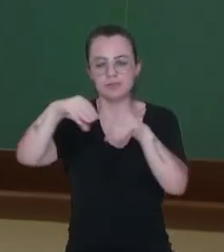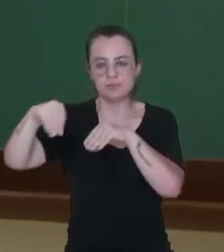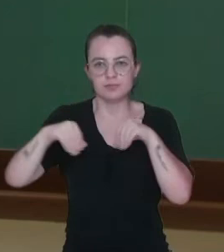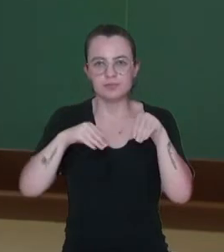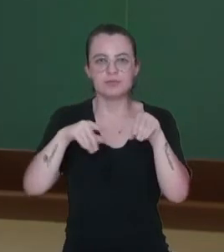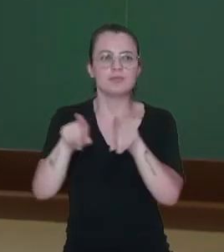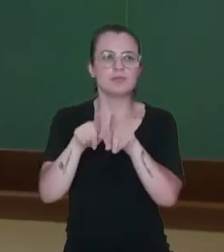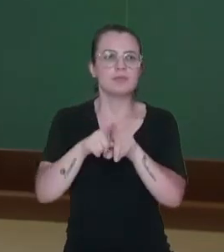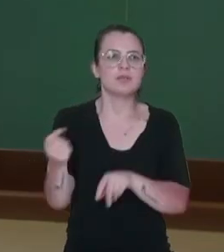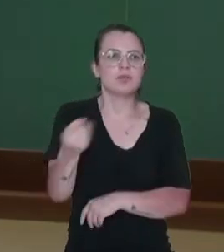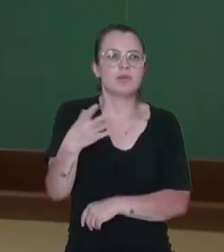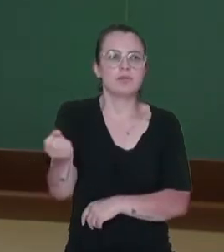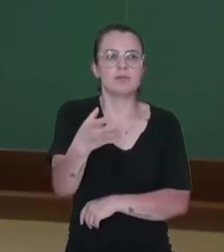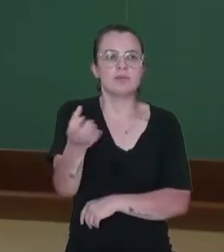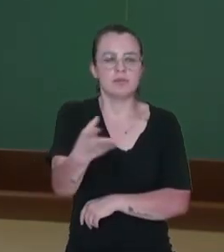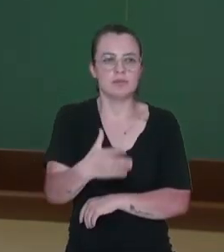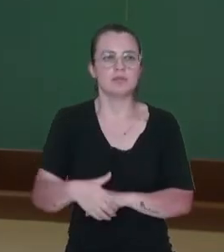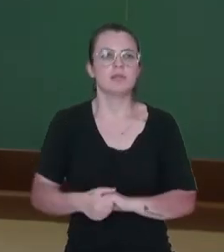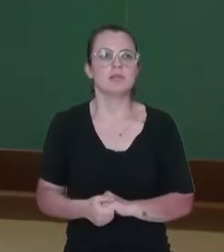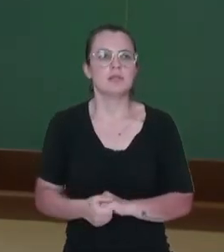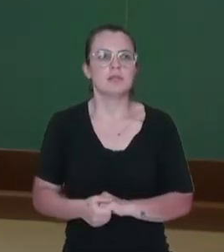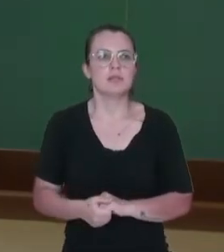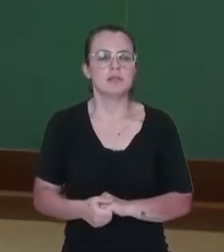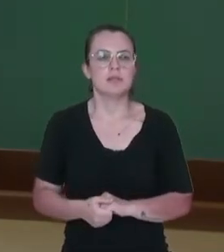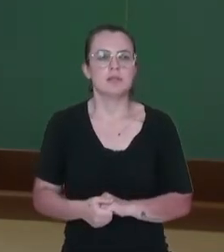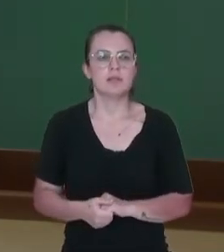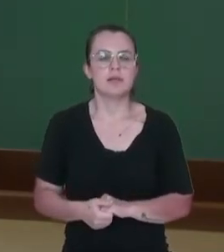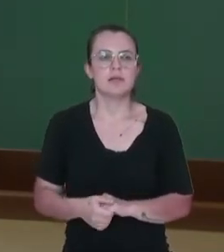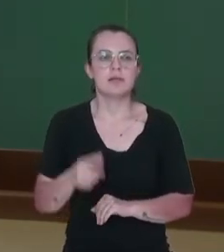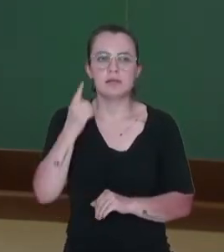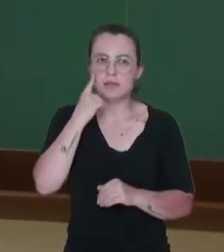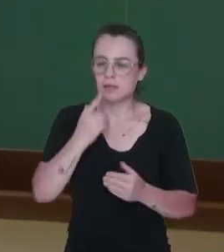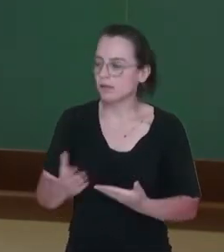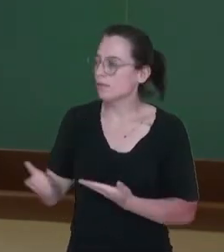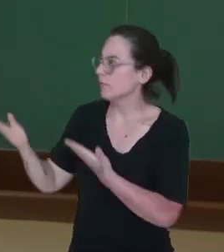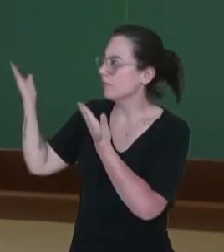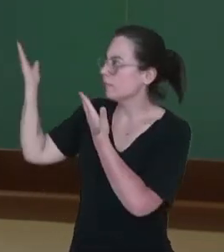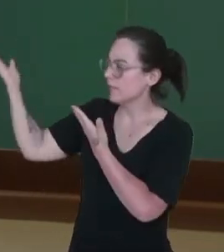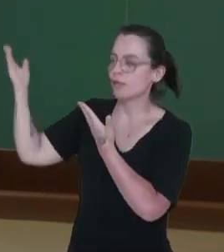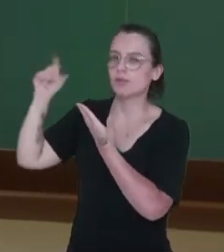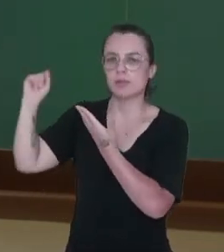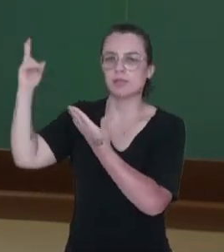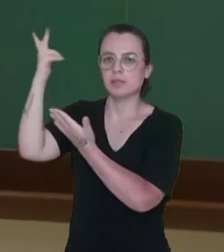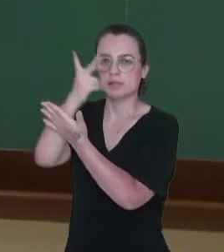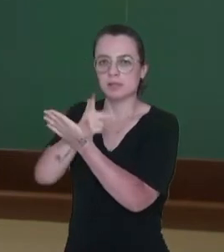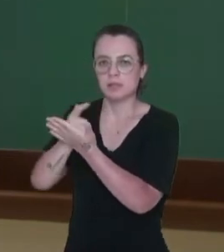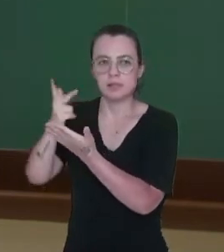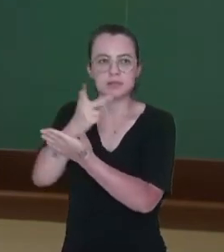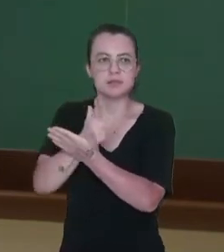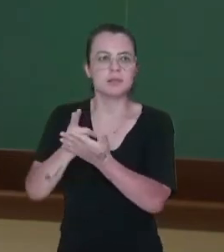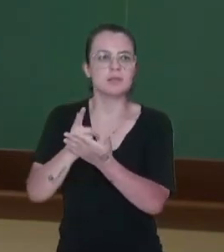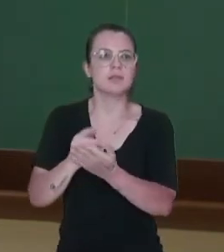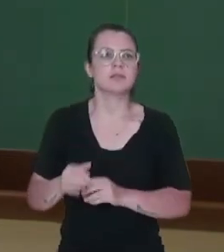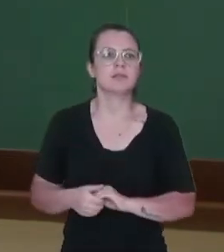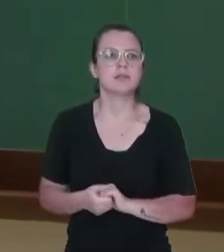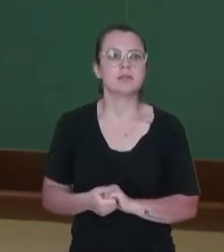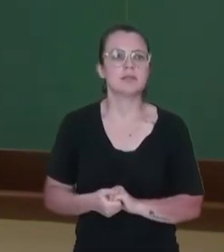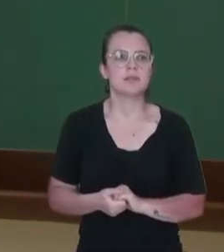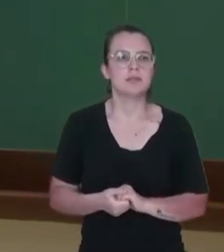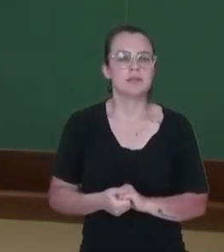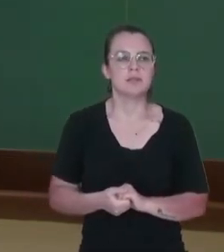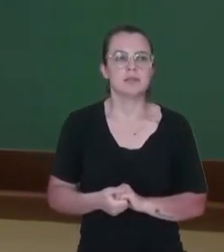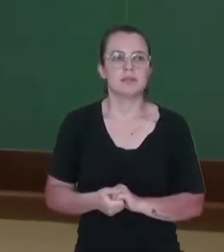origem a outros, né? E aí nós temos o mapa que vai trazer essa informação para nós. Então, aqui nós temos